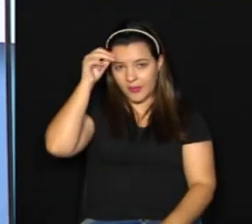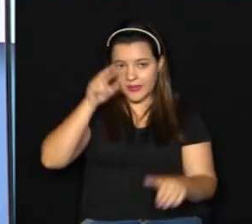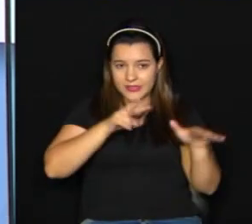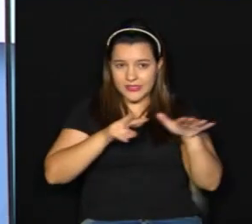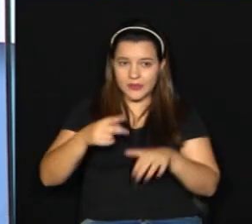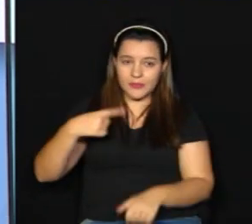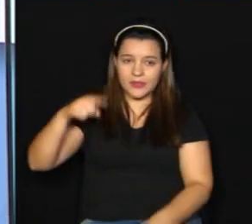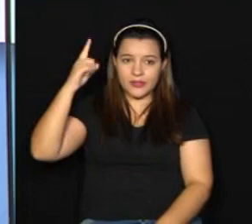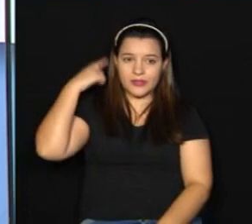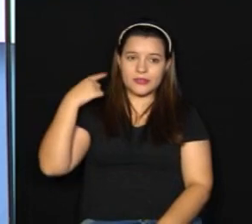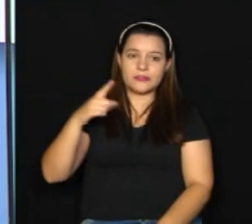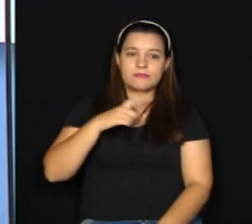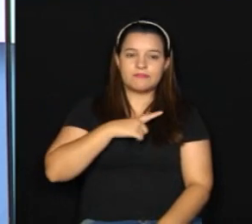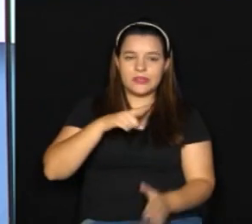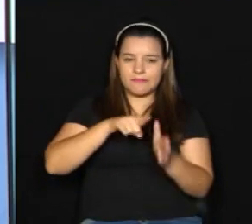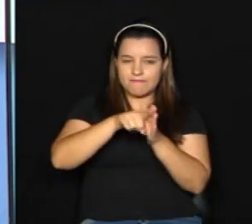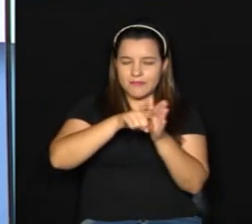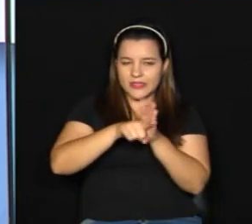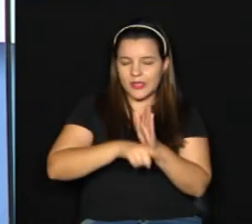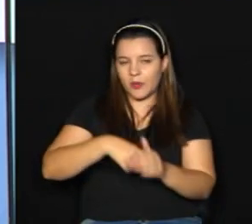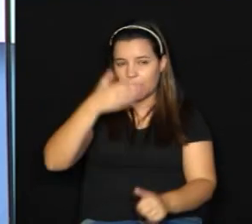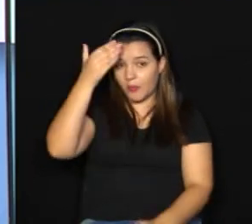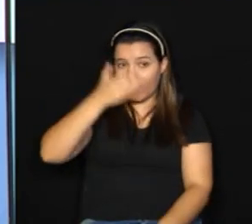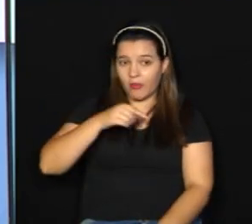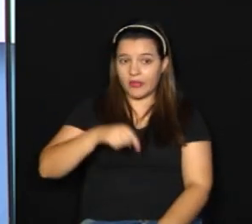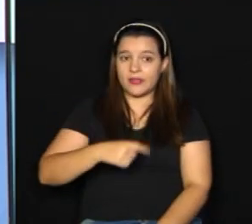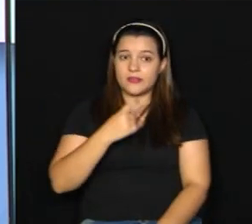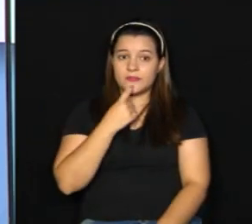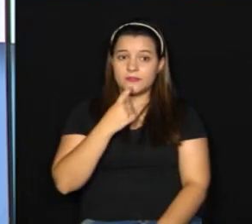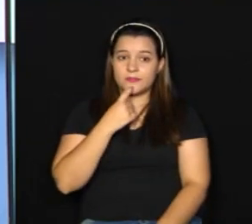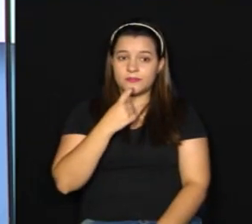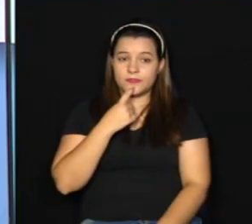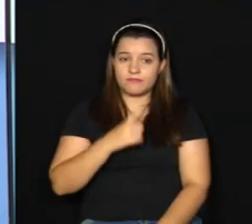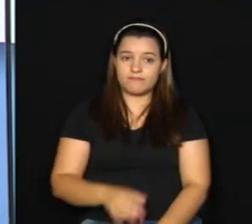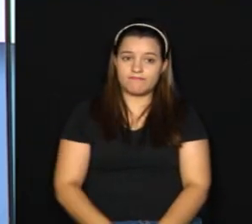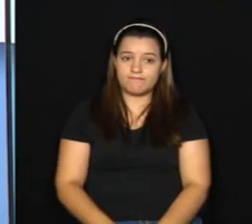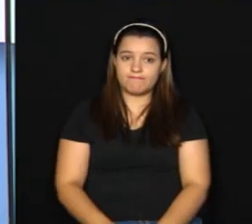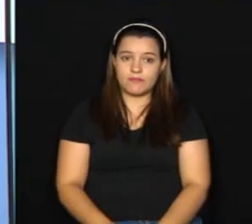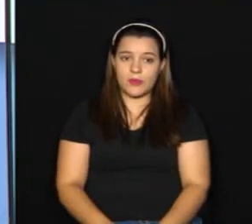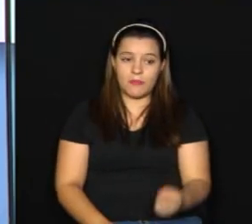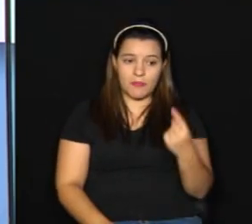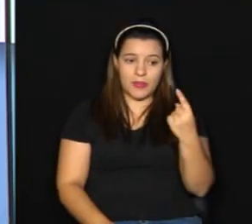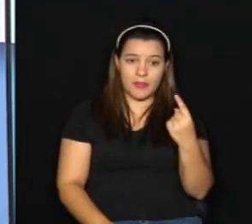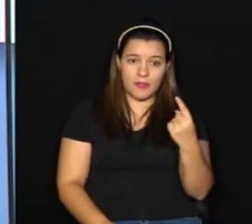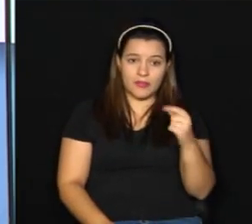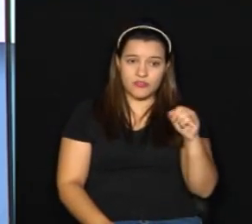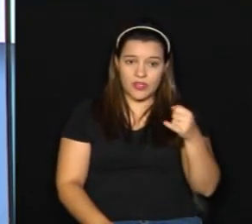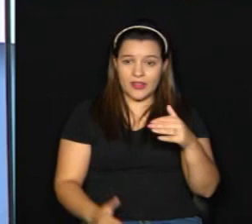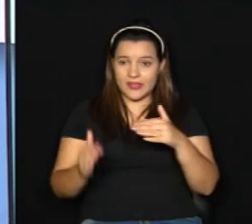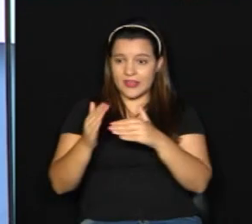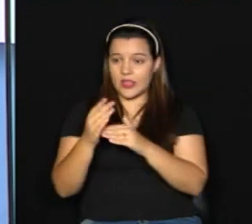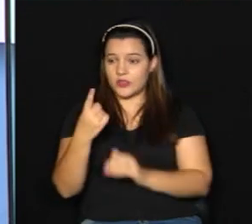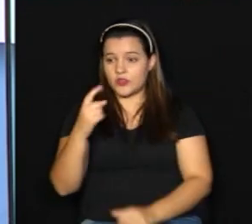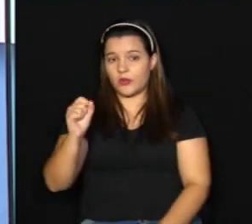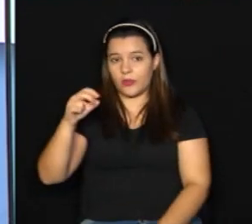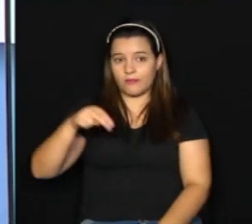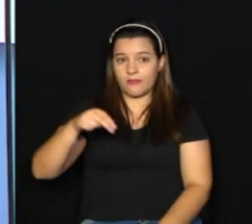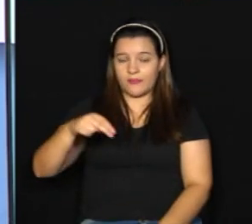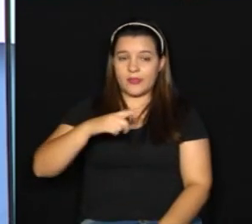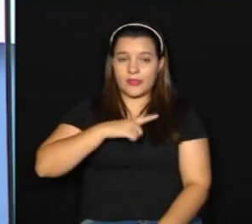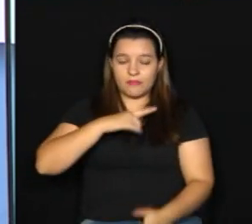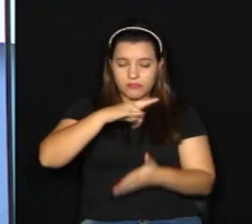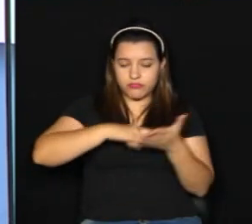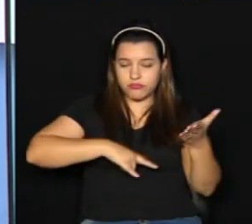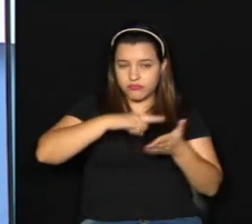lançou aí o dado epidemiológico aqui da nossa cidade, olha, de 1º de janeiro a 18 de novembro foram registrados